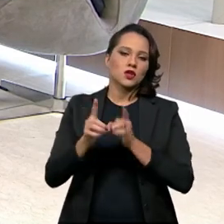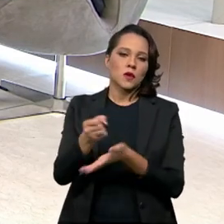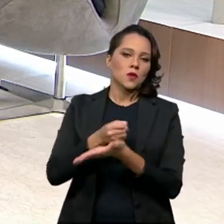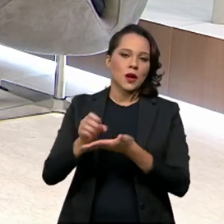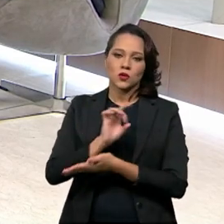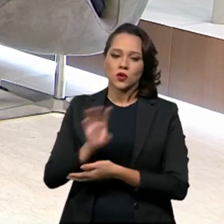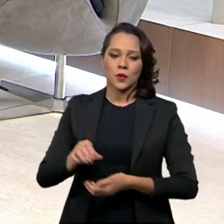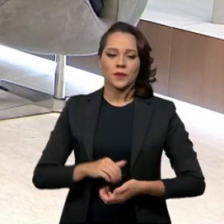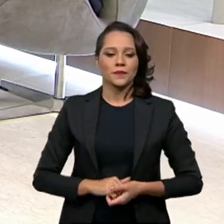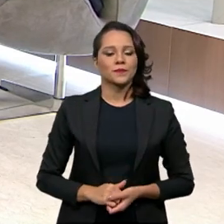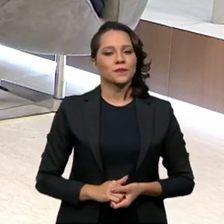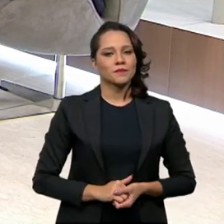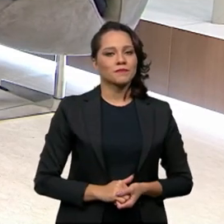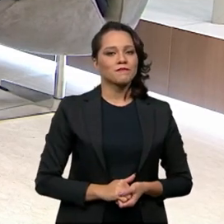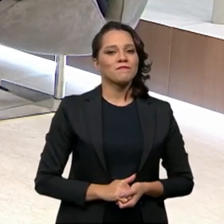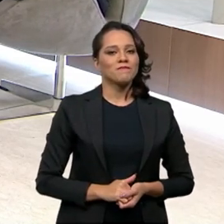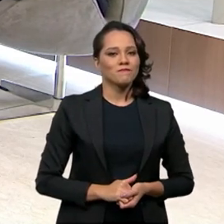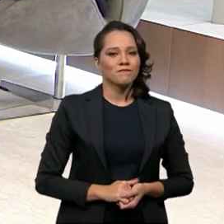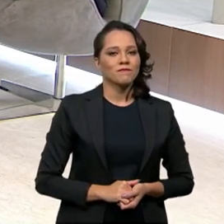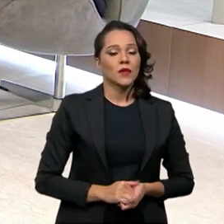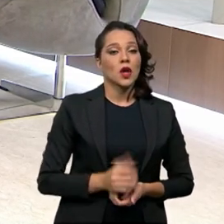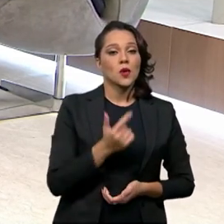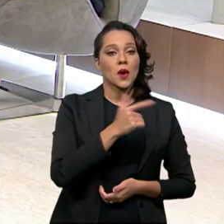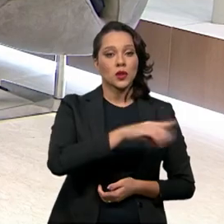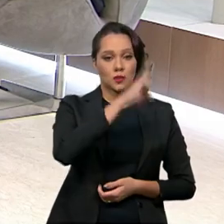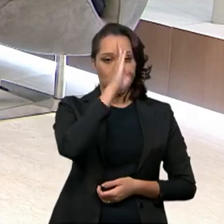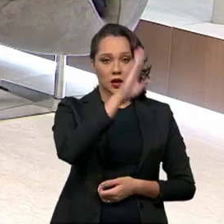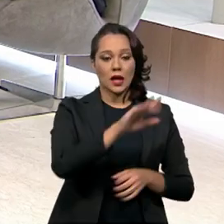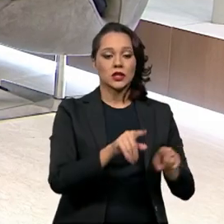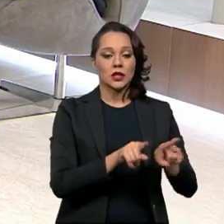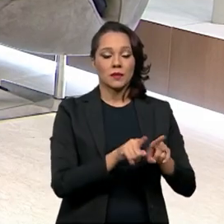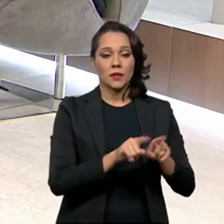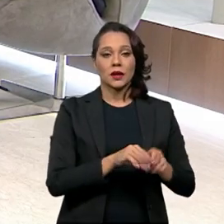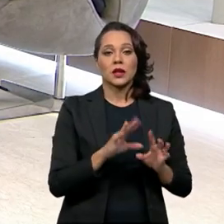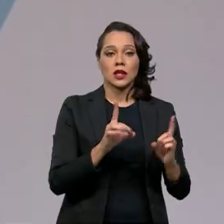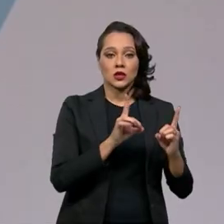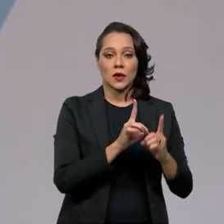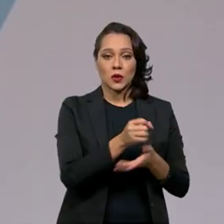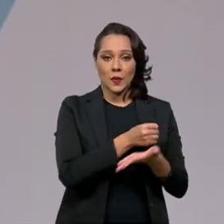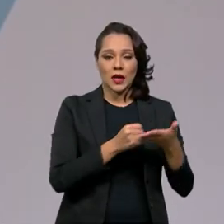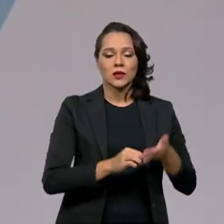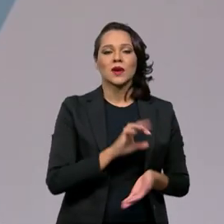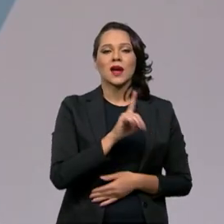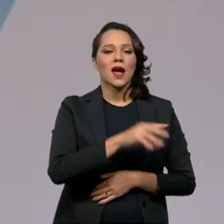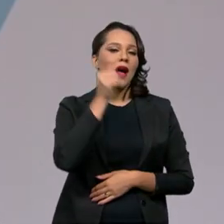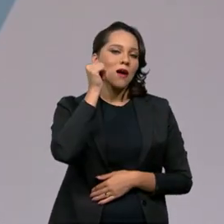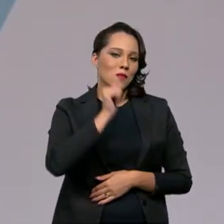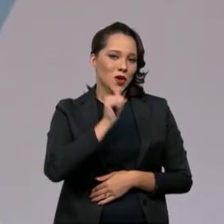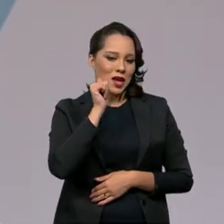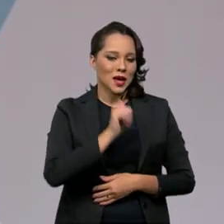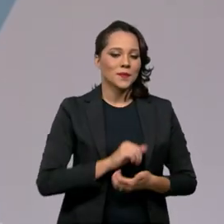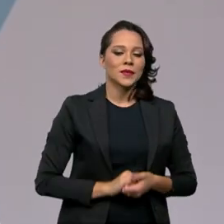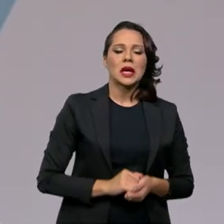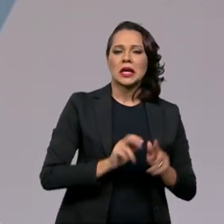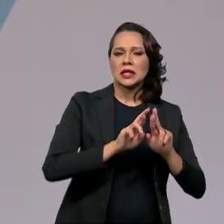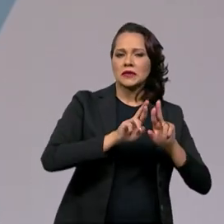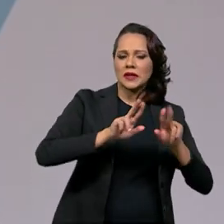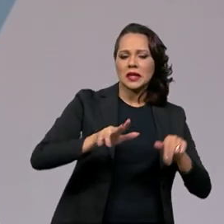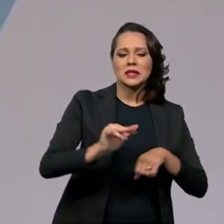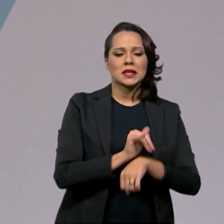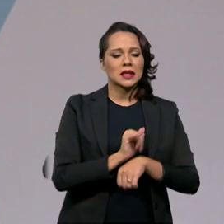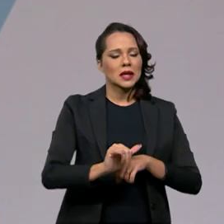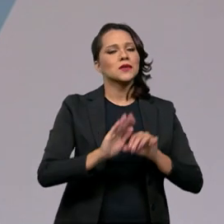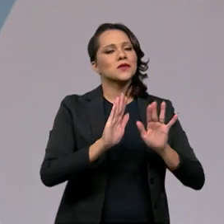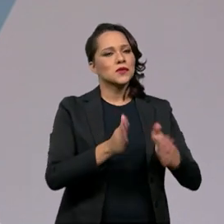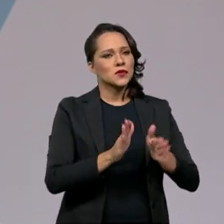primária. Secretário, uma outra prioridade da atenção primária é a mulher, e uma série de iniciativas